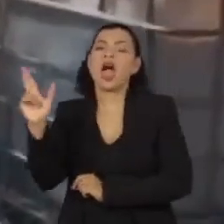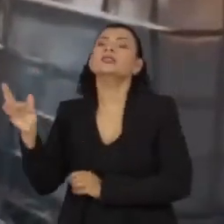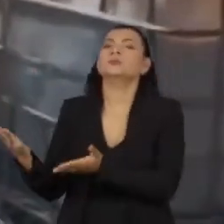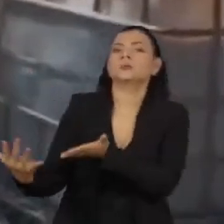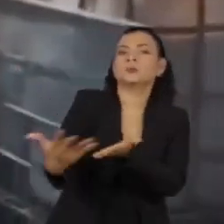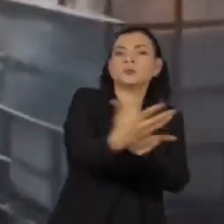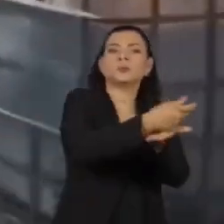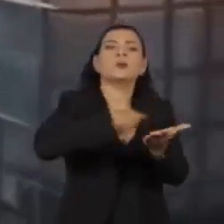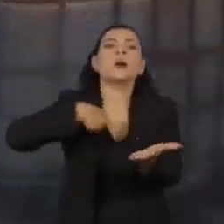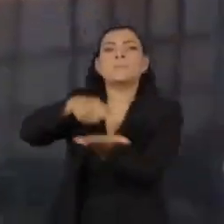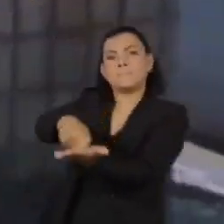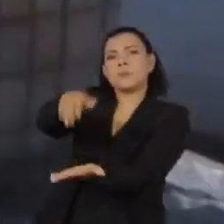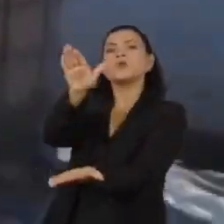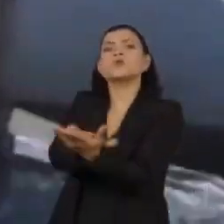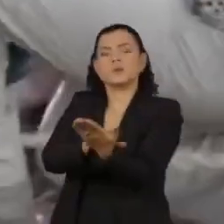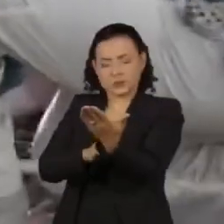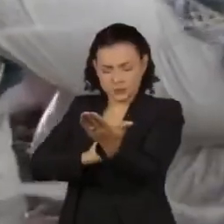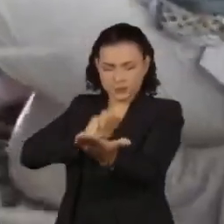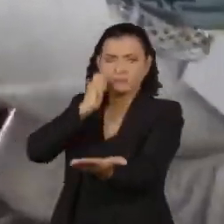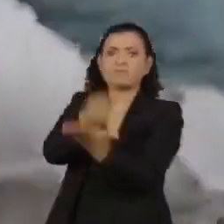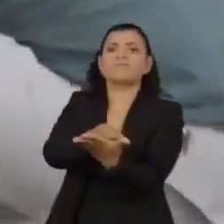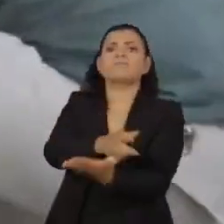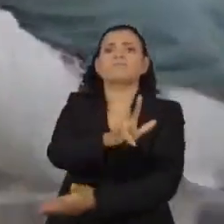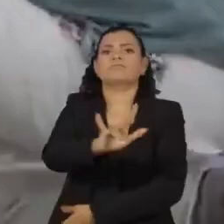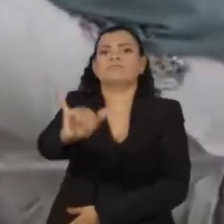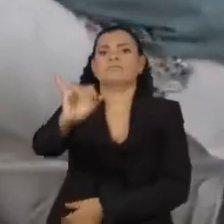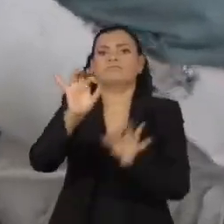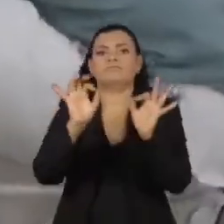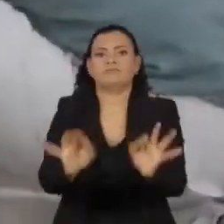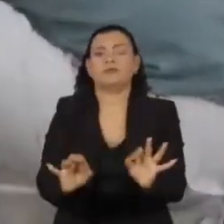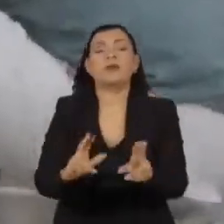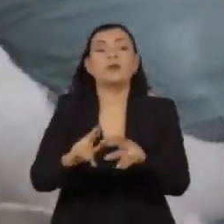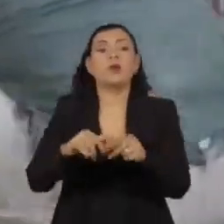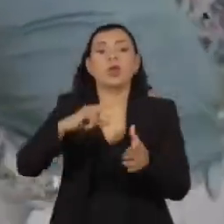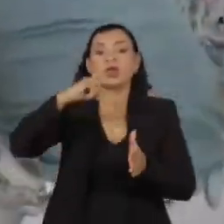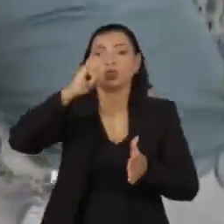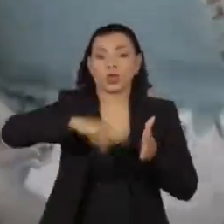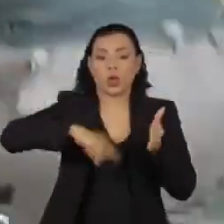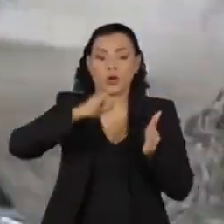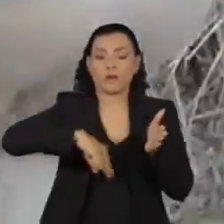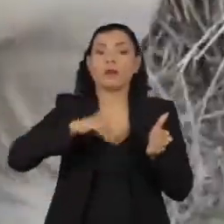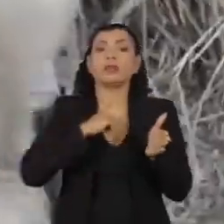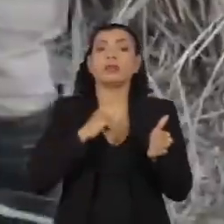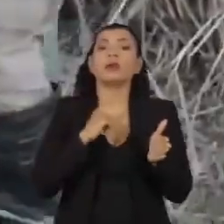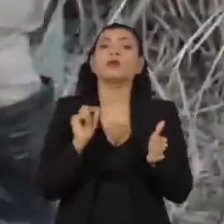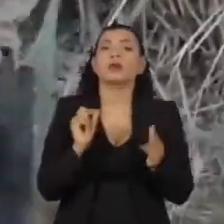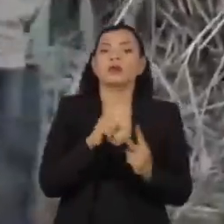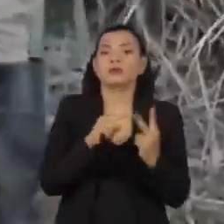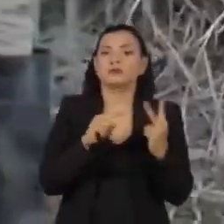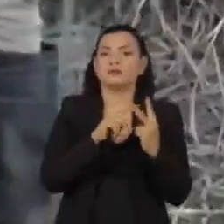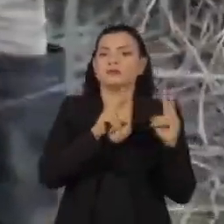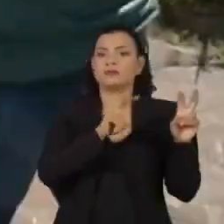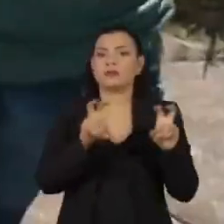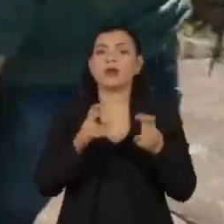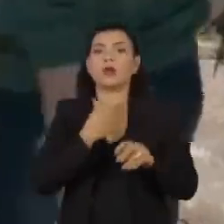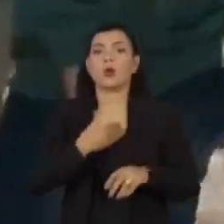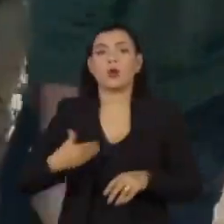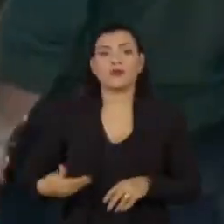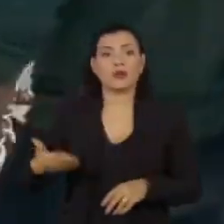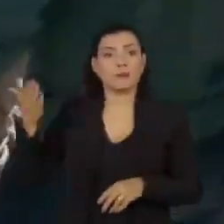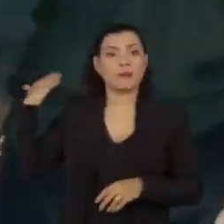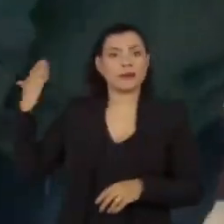reais em multas ambientais. Os documentos jogam por terra dois argumentos usados pelo governo